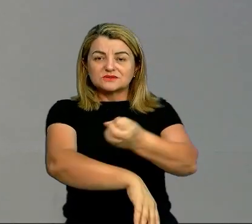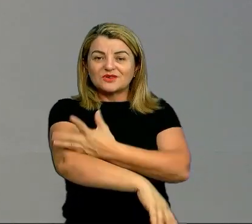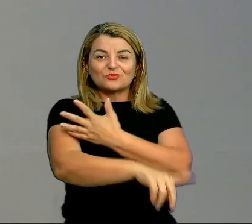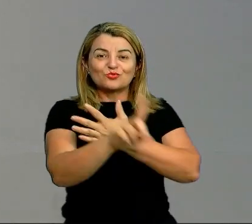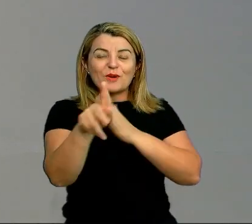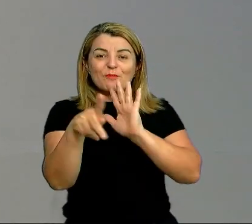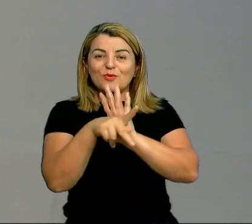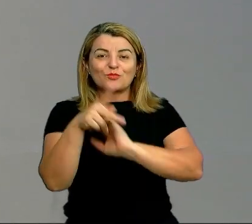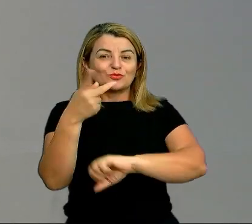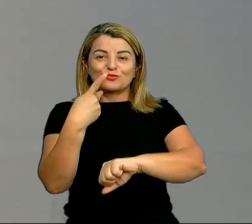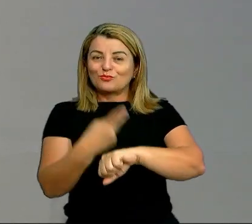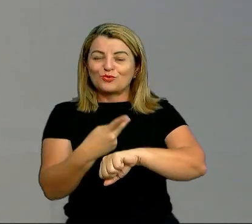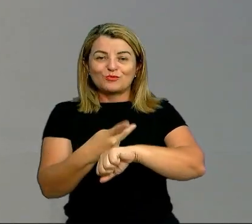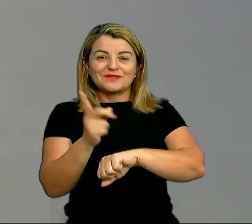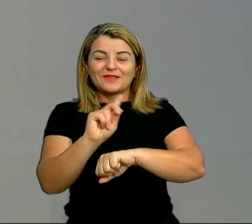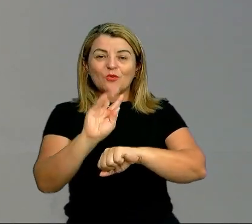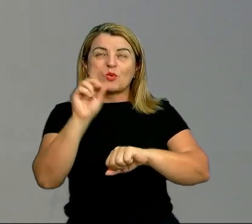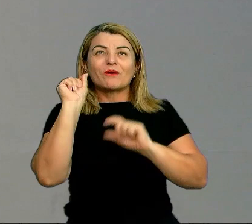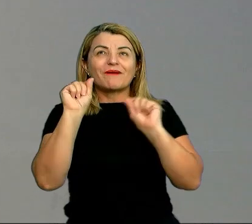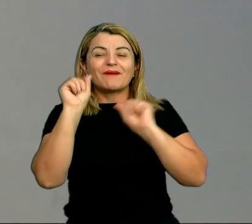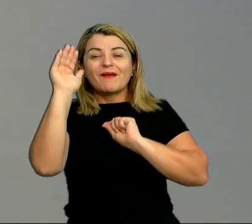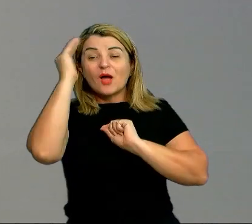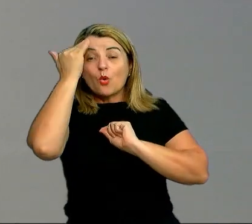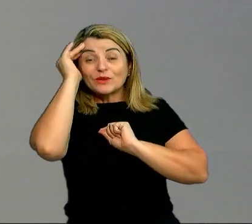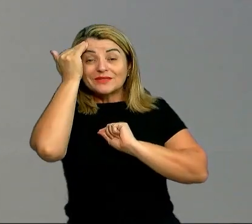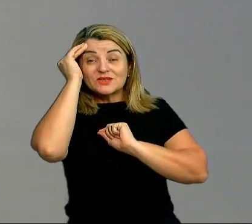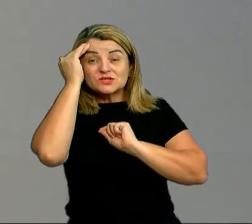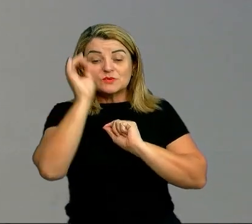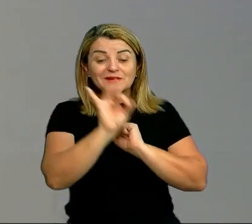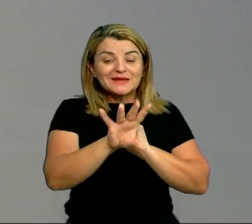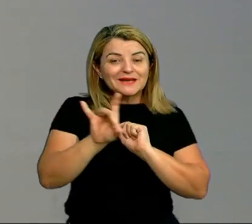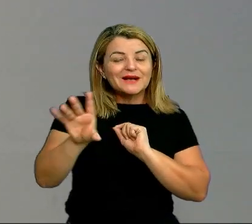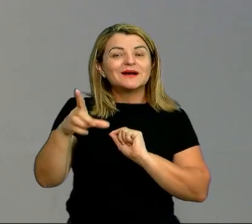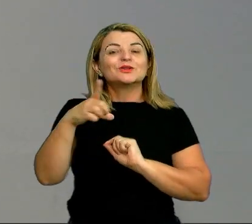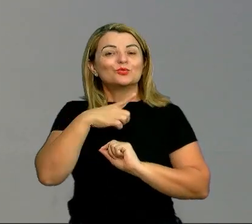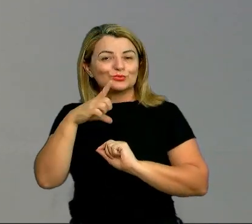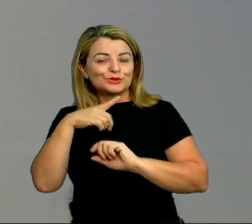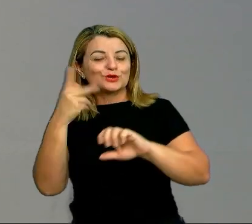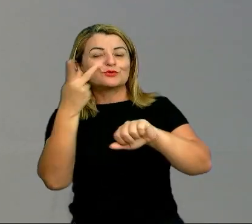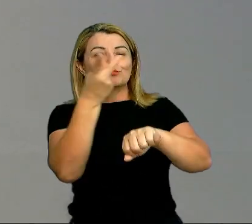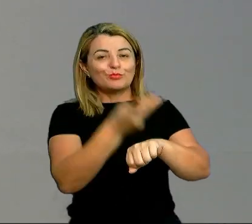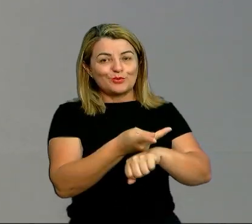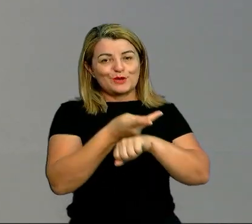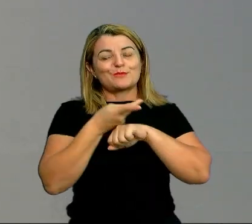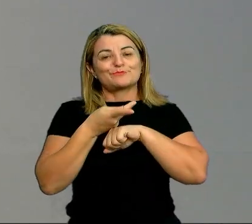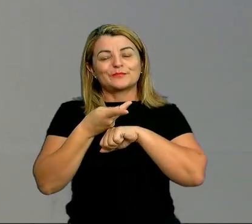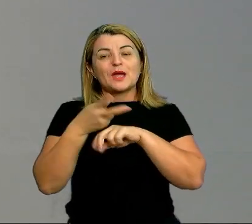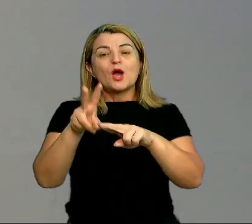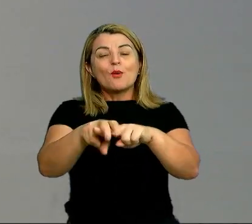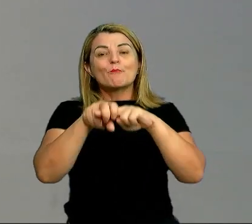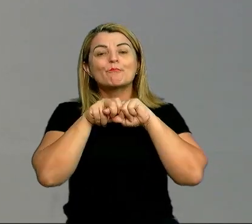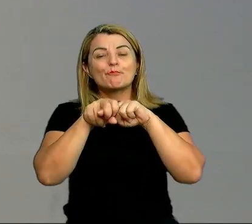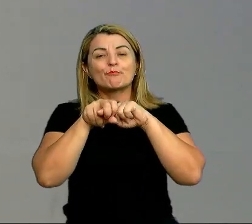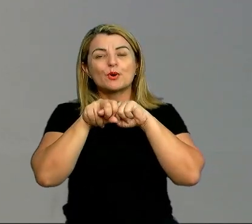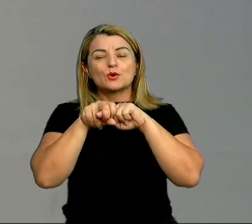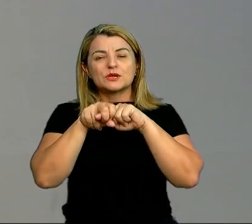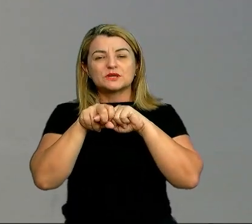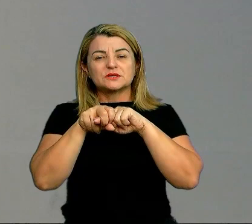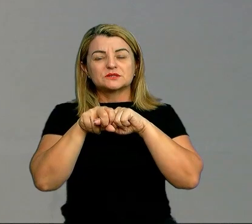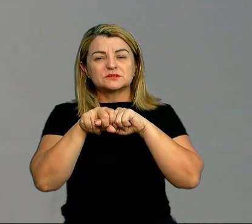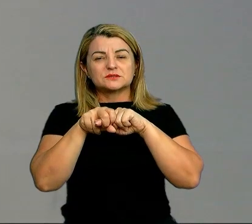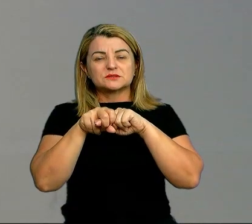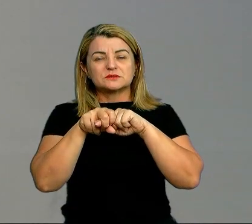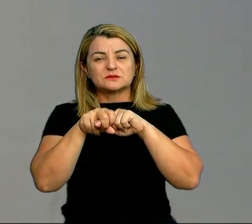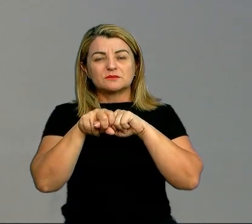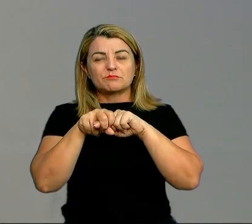emoção, mas a interpretação que cada leitor faz dessa produção. É por isso que a literatura desperta